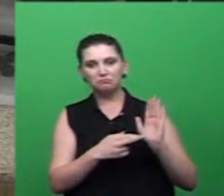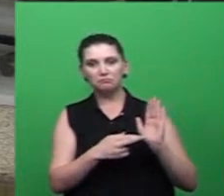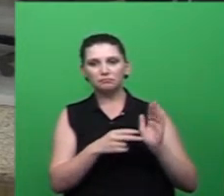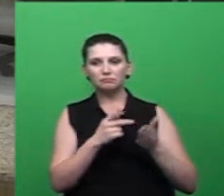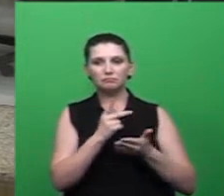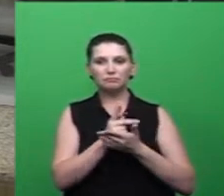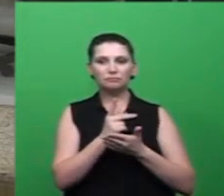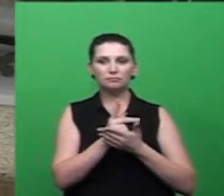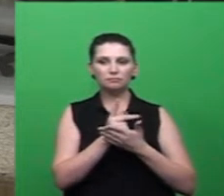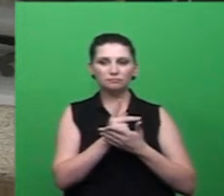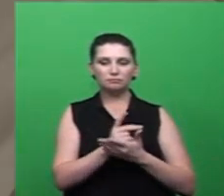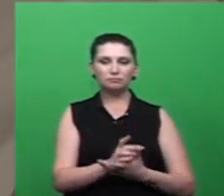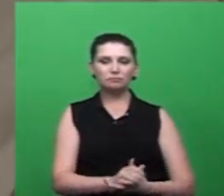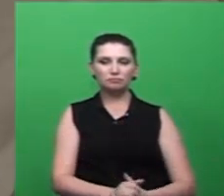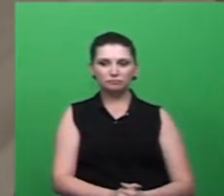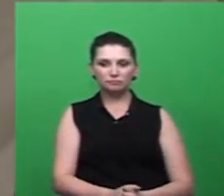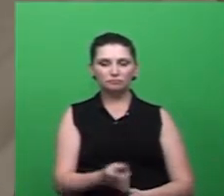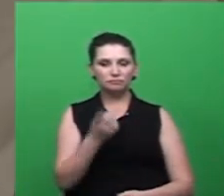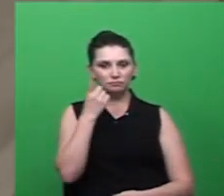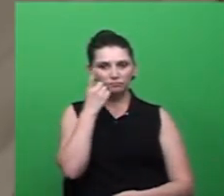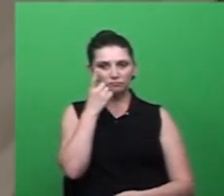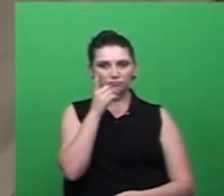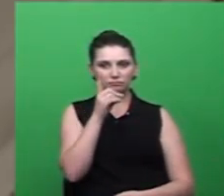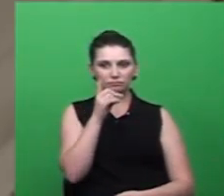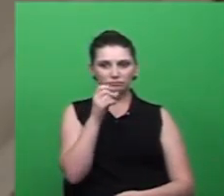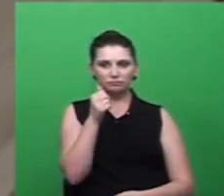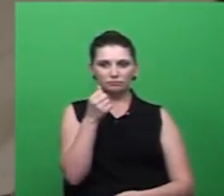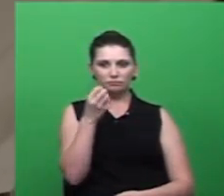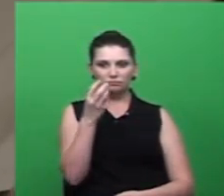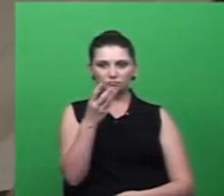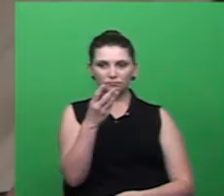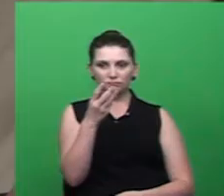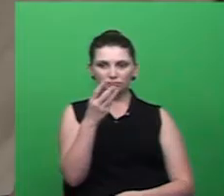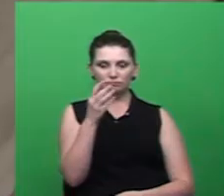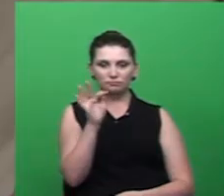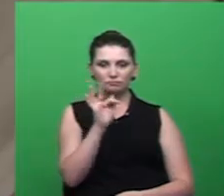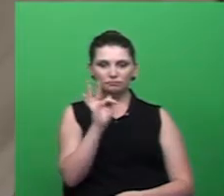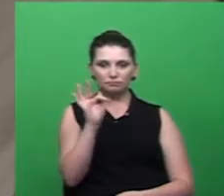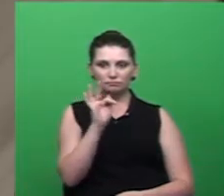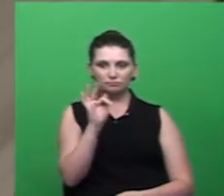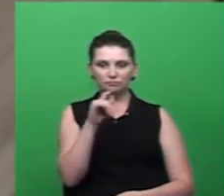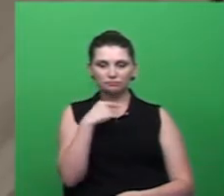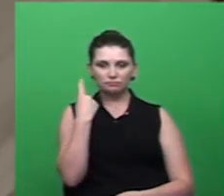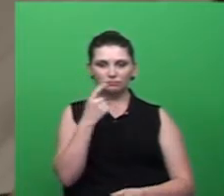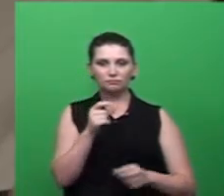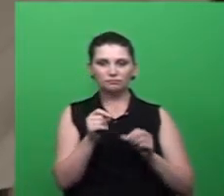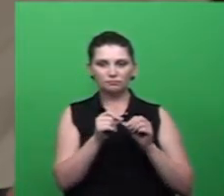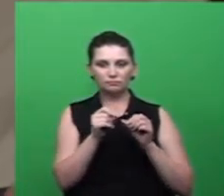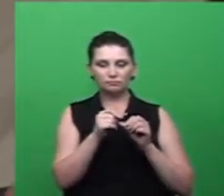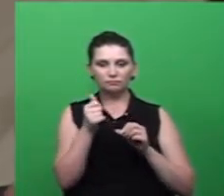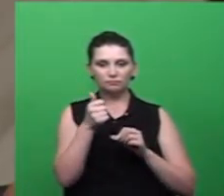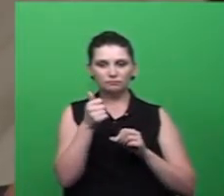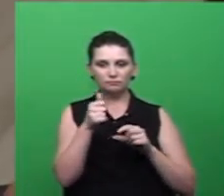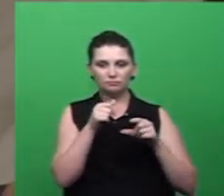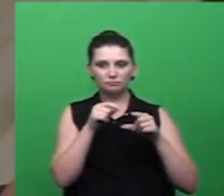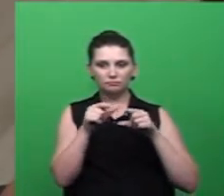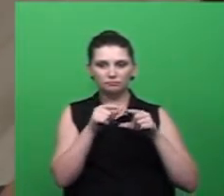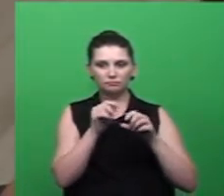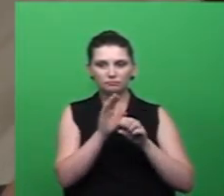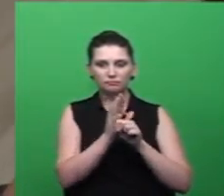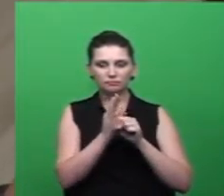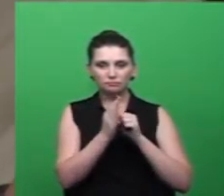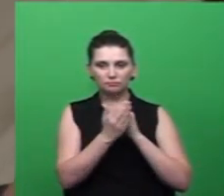Criciúma. dia 13 de fevereiro, nós tivemos a primeira ação, uma ação na região do Morro Estevão,